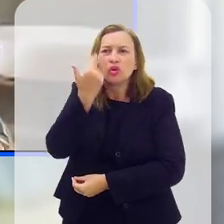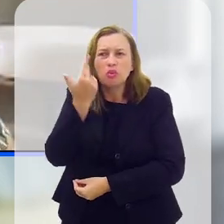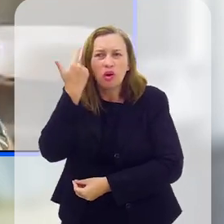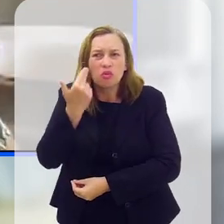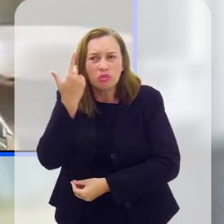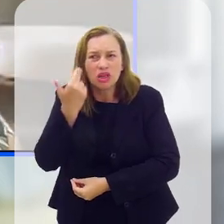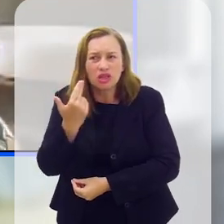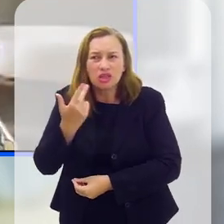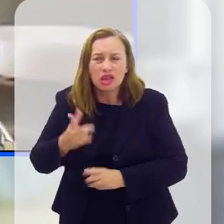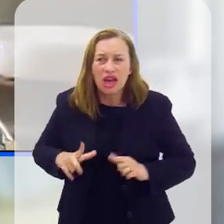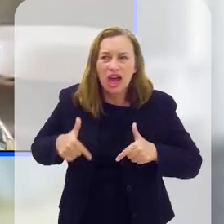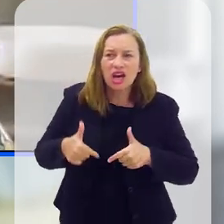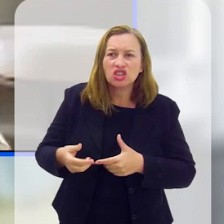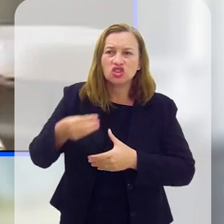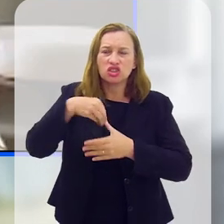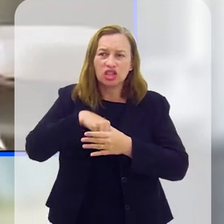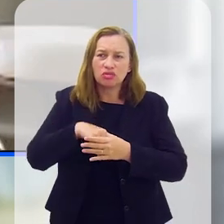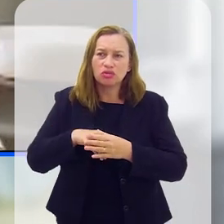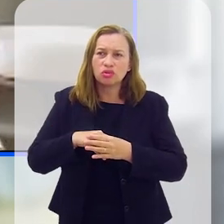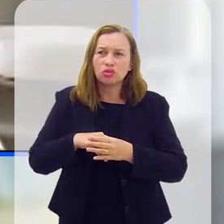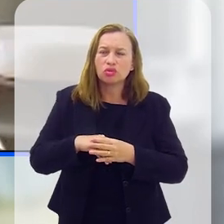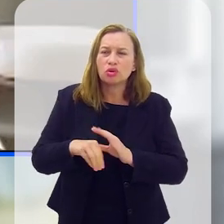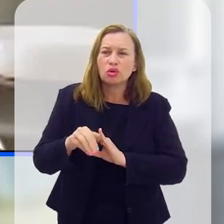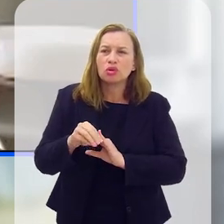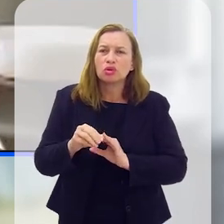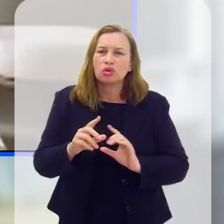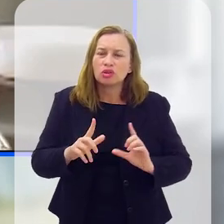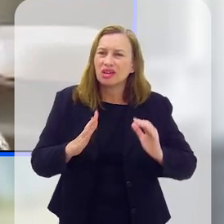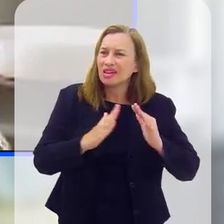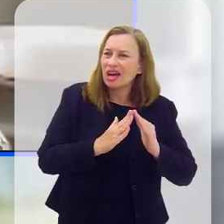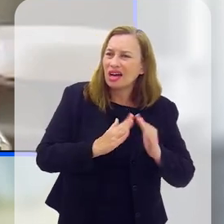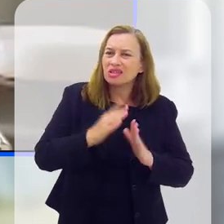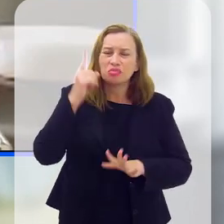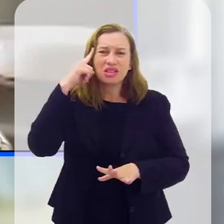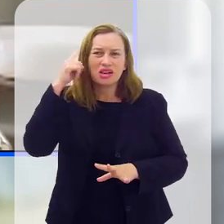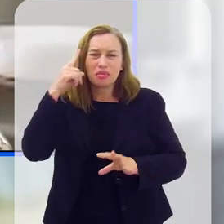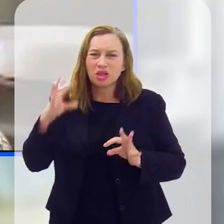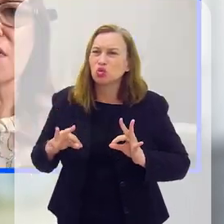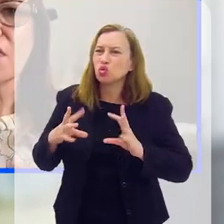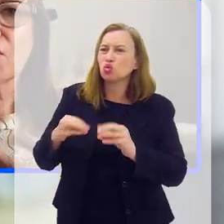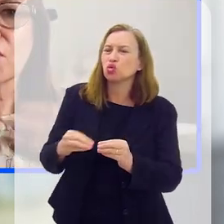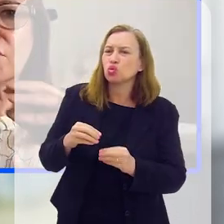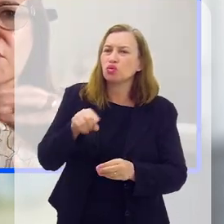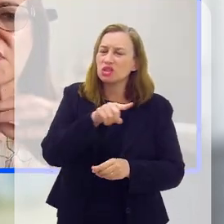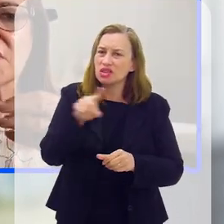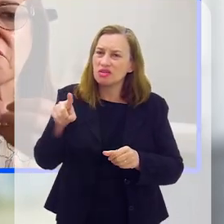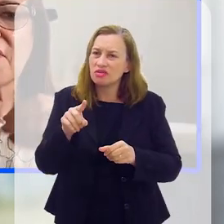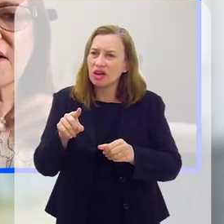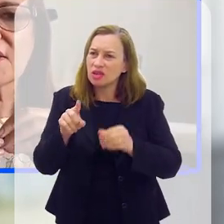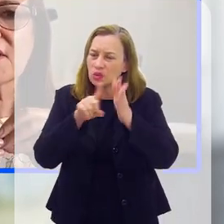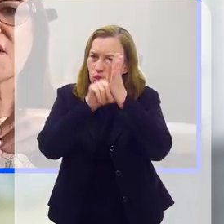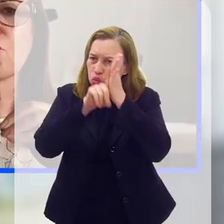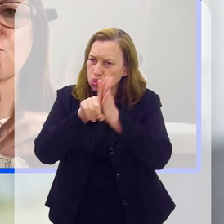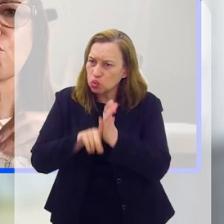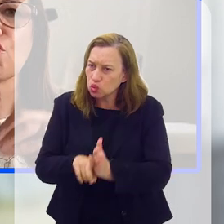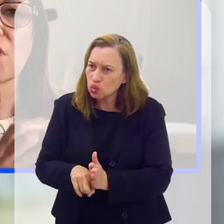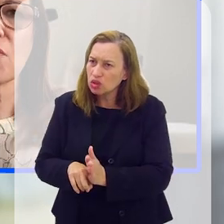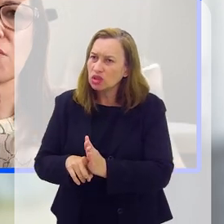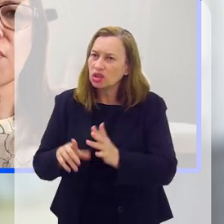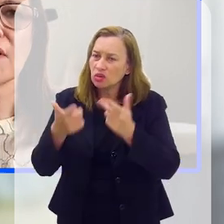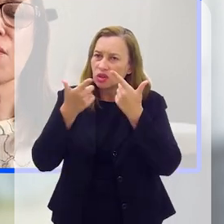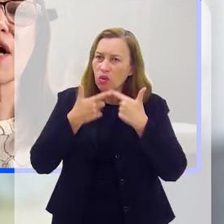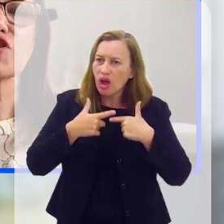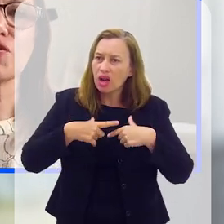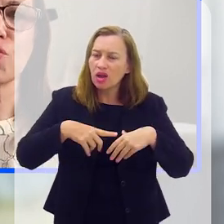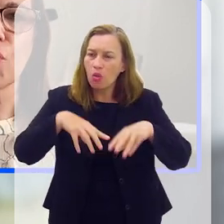pessoa normalmente funciona dentro da sua estrutura de pensamento e de ação, quando você faz esse ajuste de